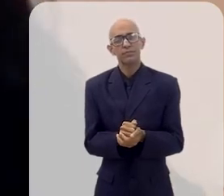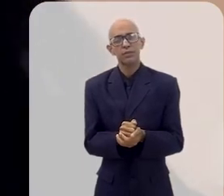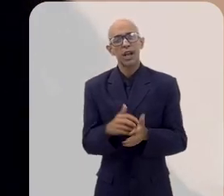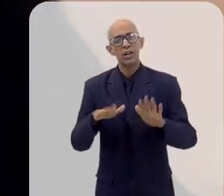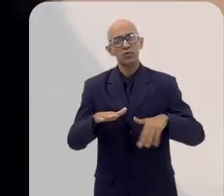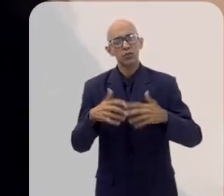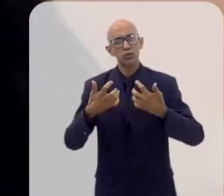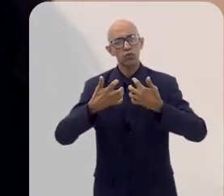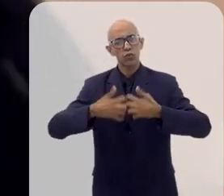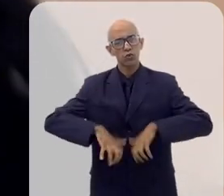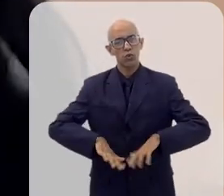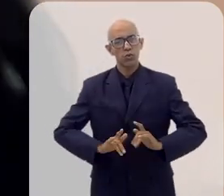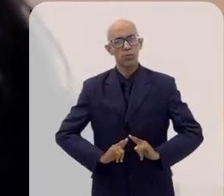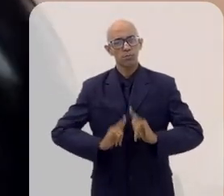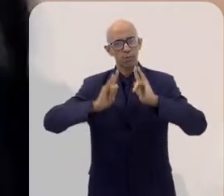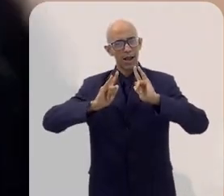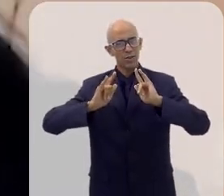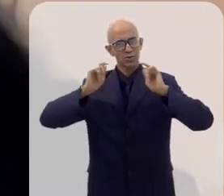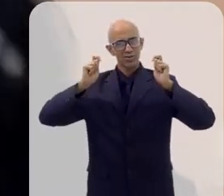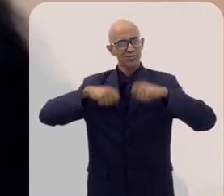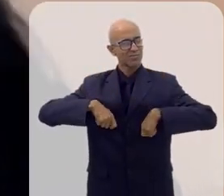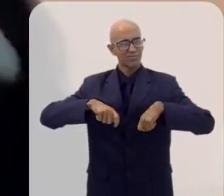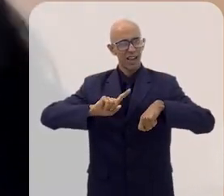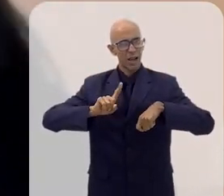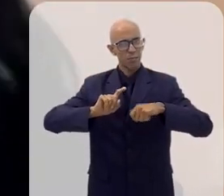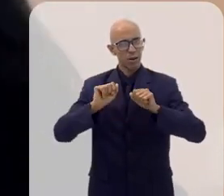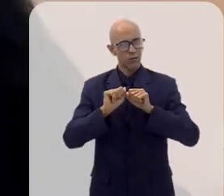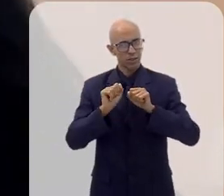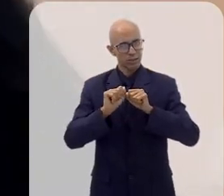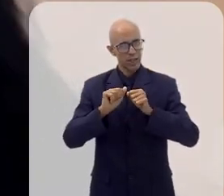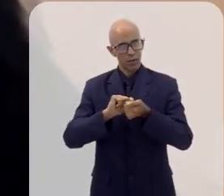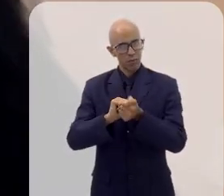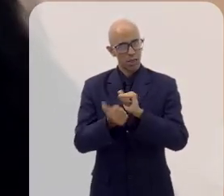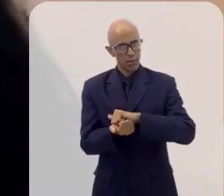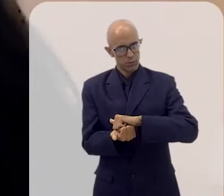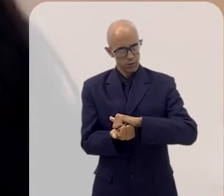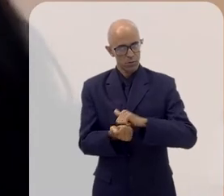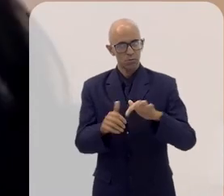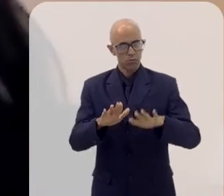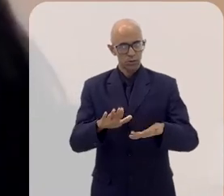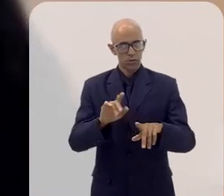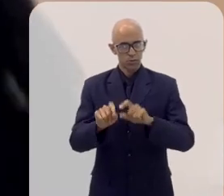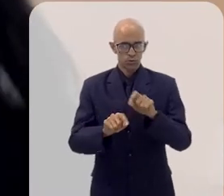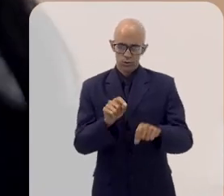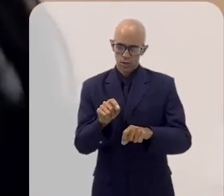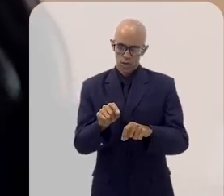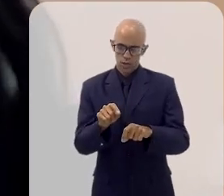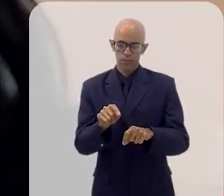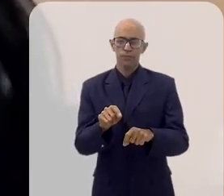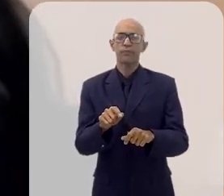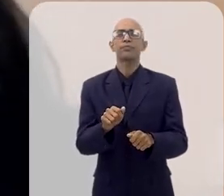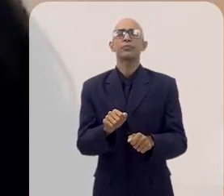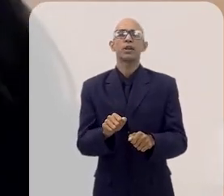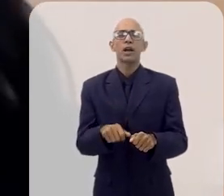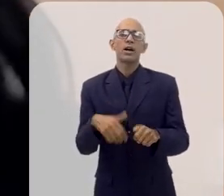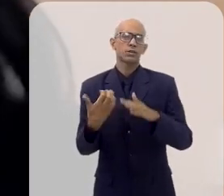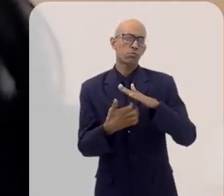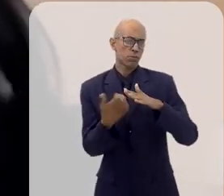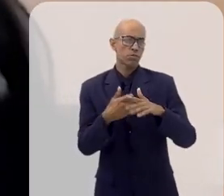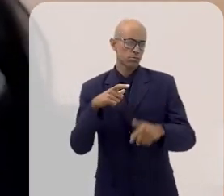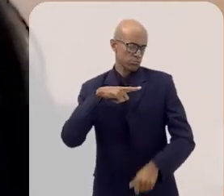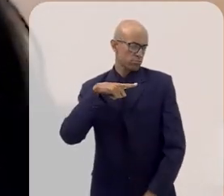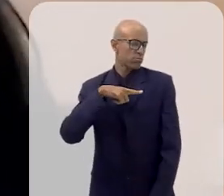funcionam em prédios e não tem espaço, não tem uma localização adequada, mas isso não faz com que